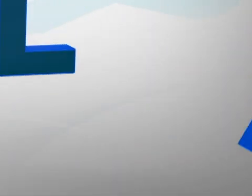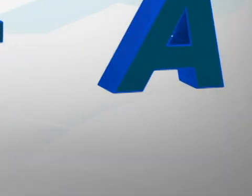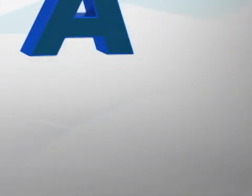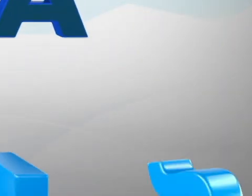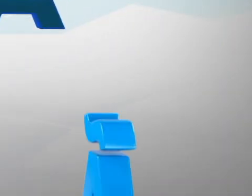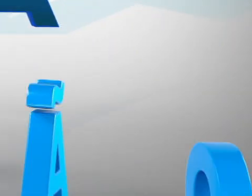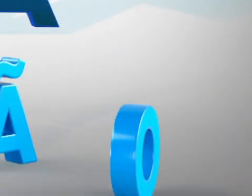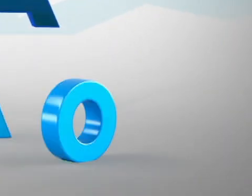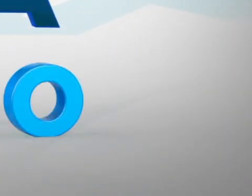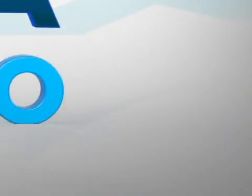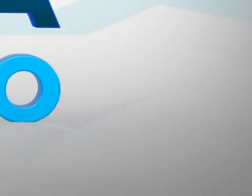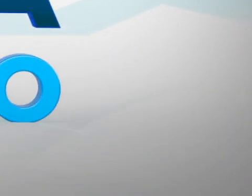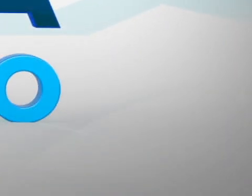Transcrição Transcrição e Transcrição e Legendas Criança de